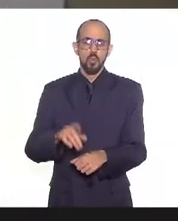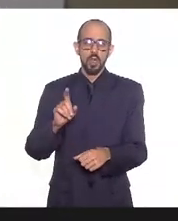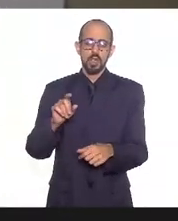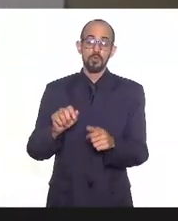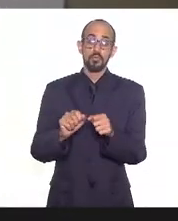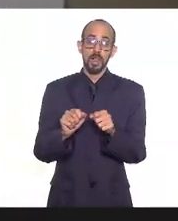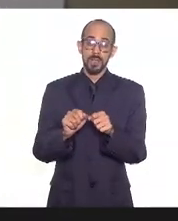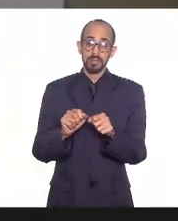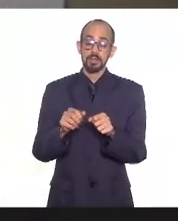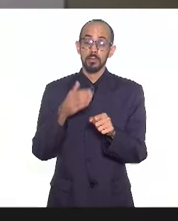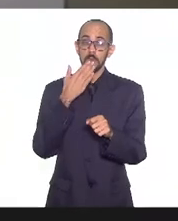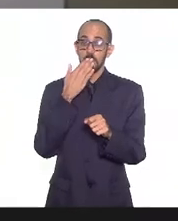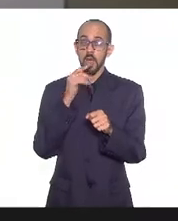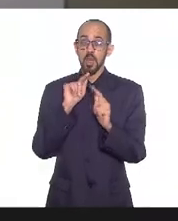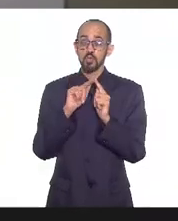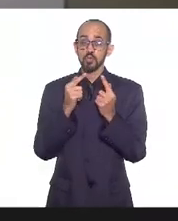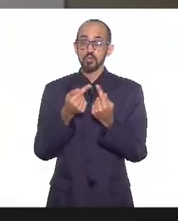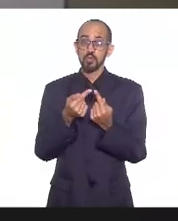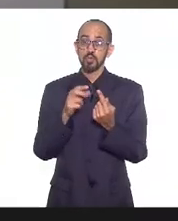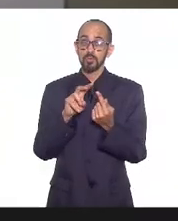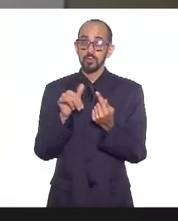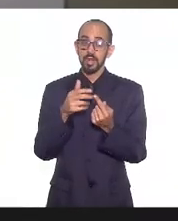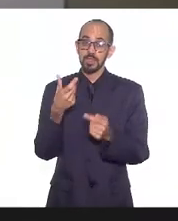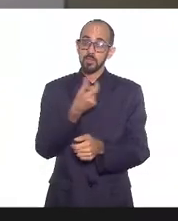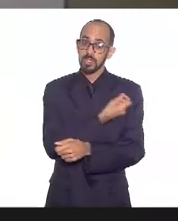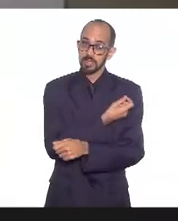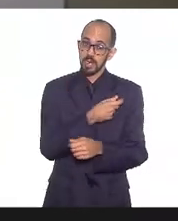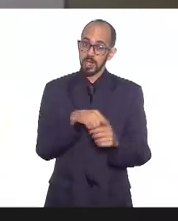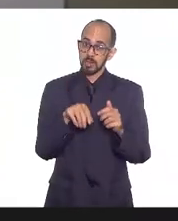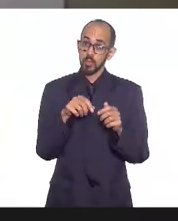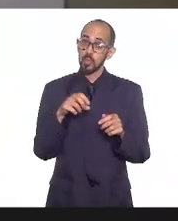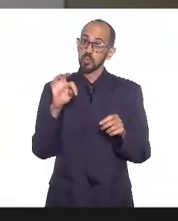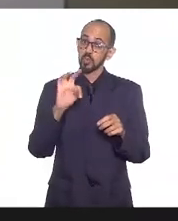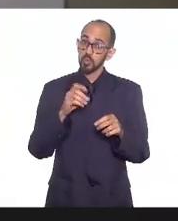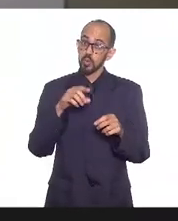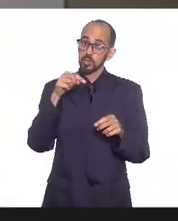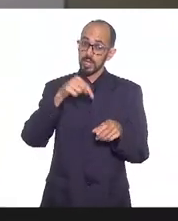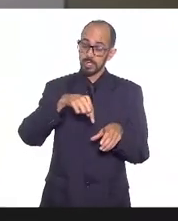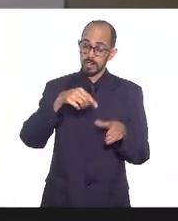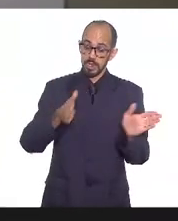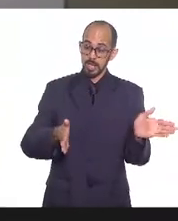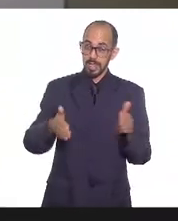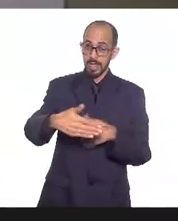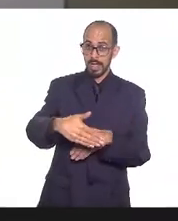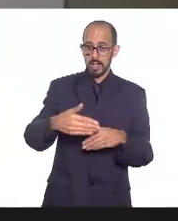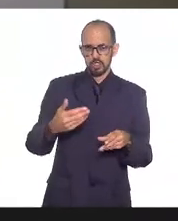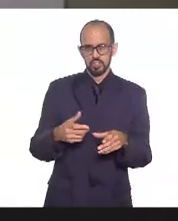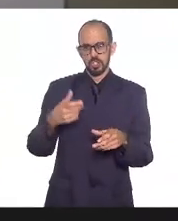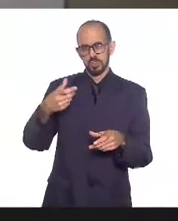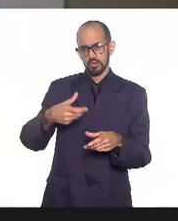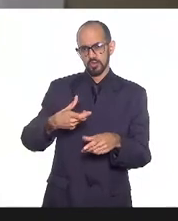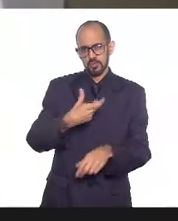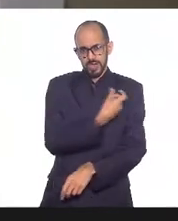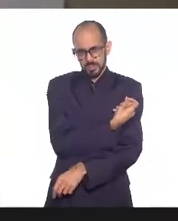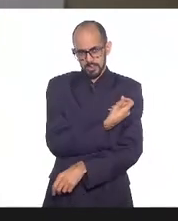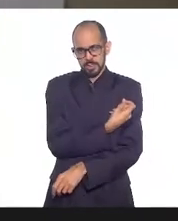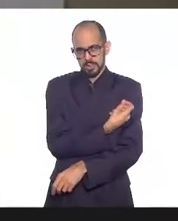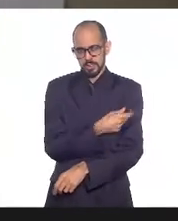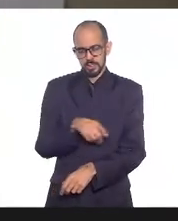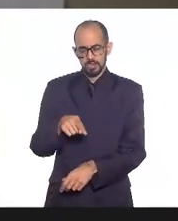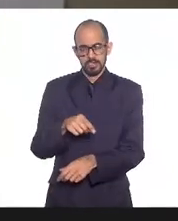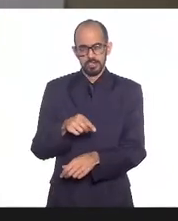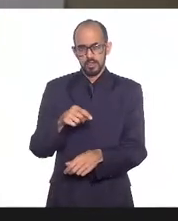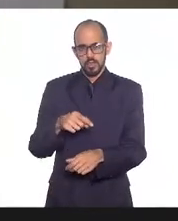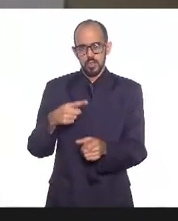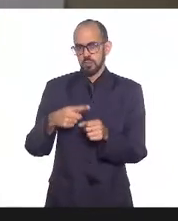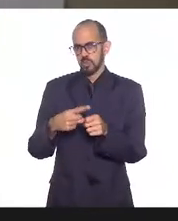que grupos serão atendidos com aquela pauta de vacinação e com aquelas doses que estão sendo enviadas agora então os municípios eles